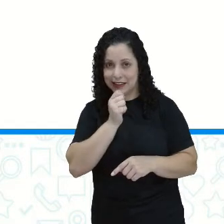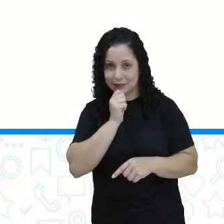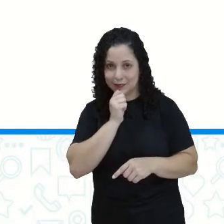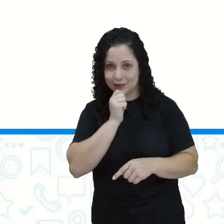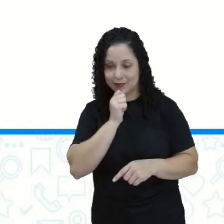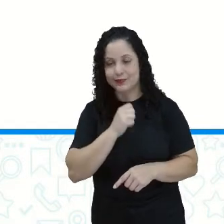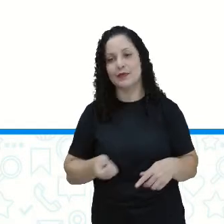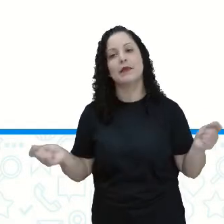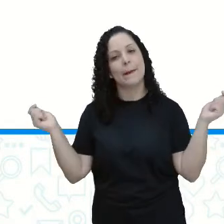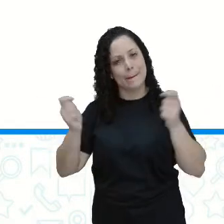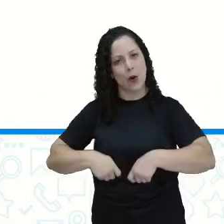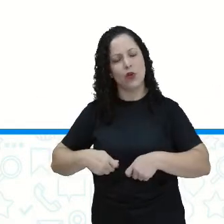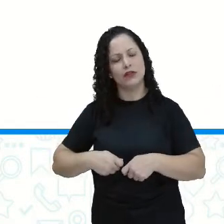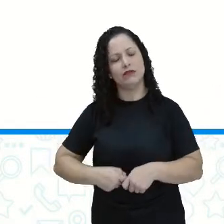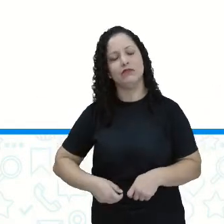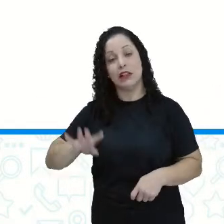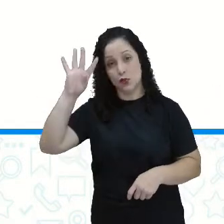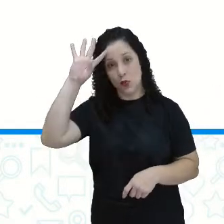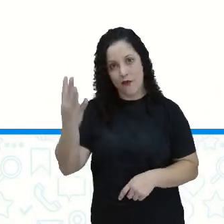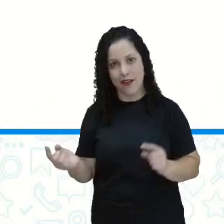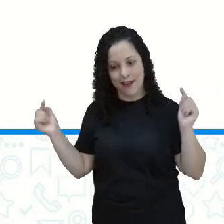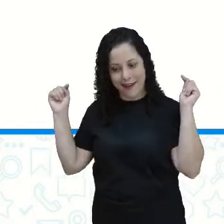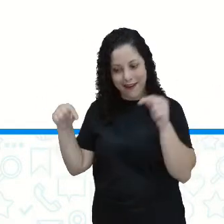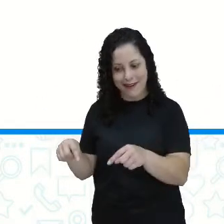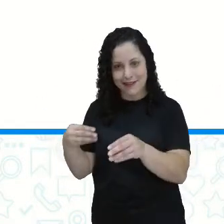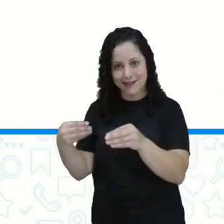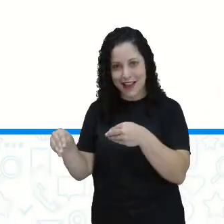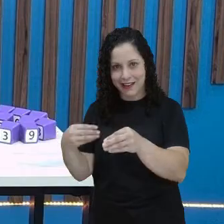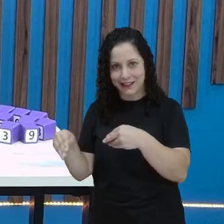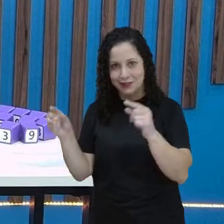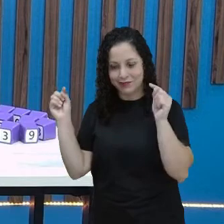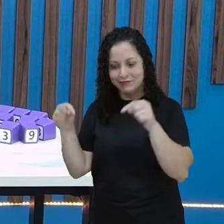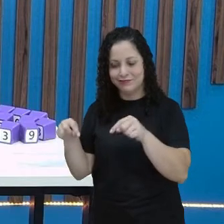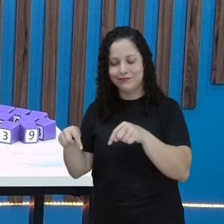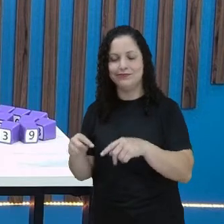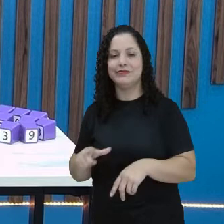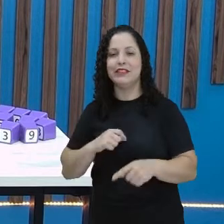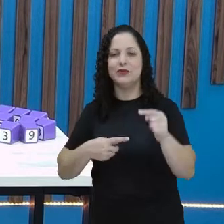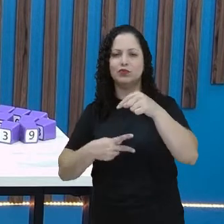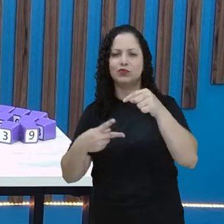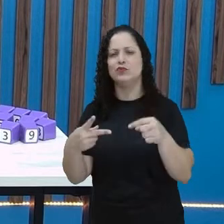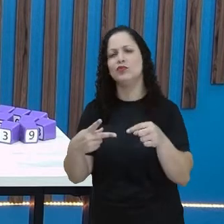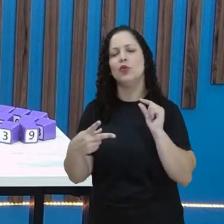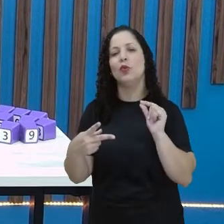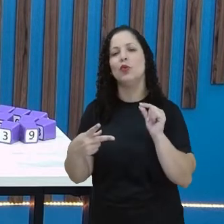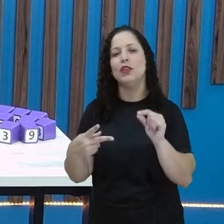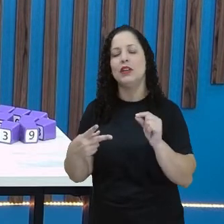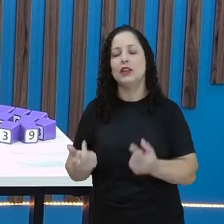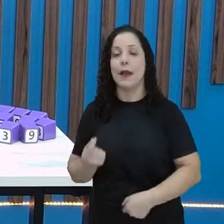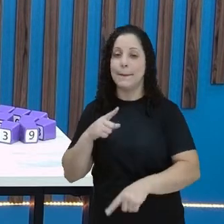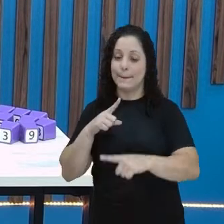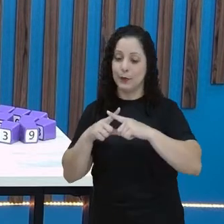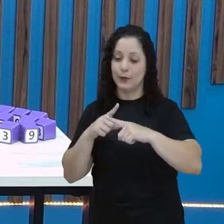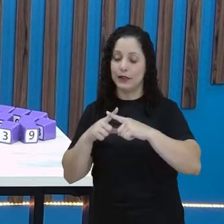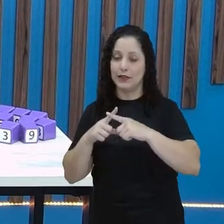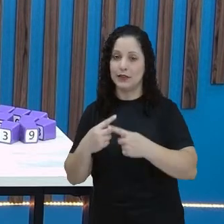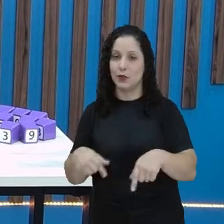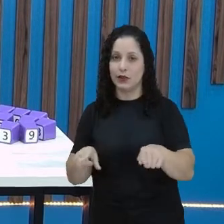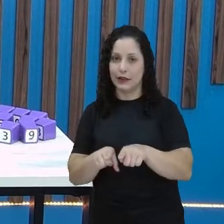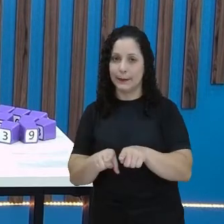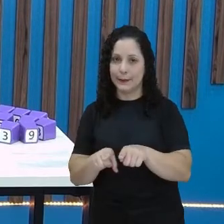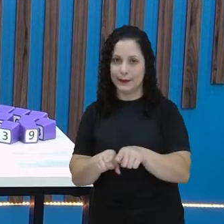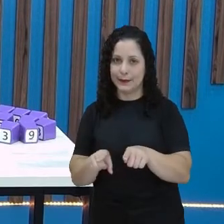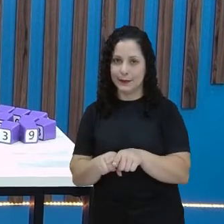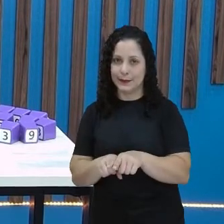essa situação aí através de duas situações, né? Com multiplicação e de uma outra